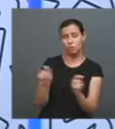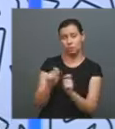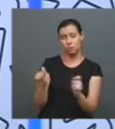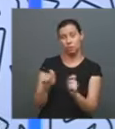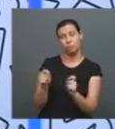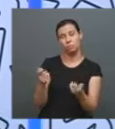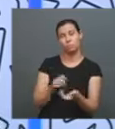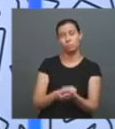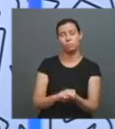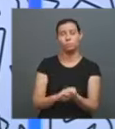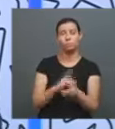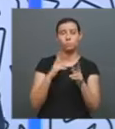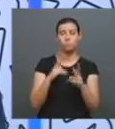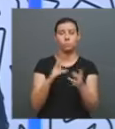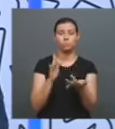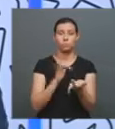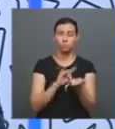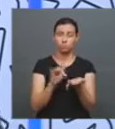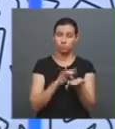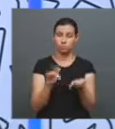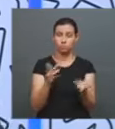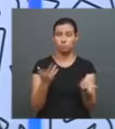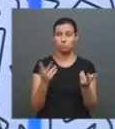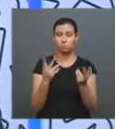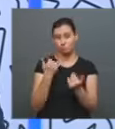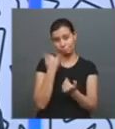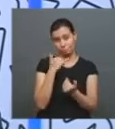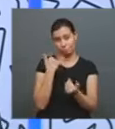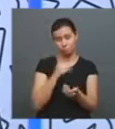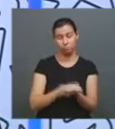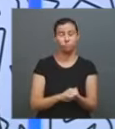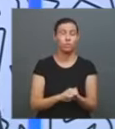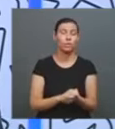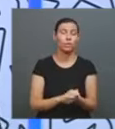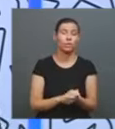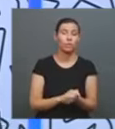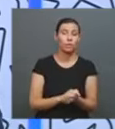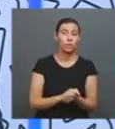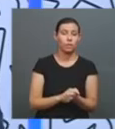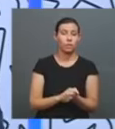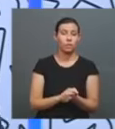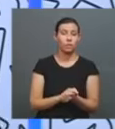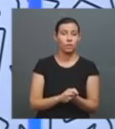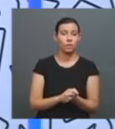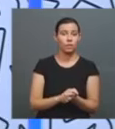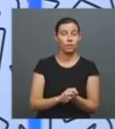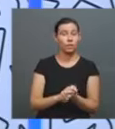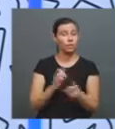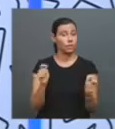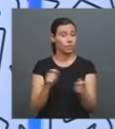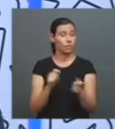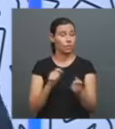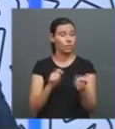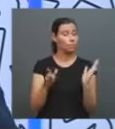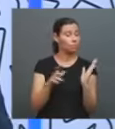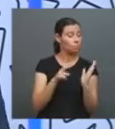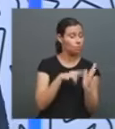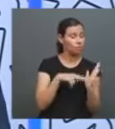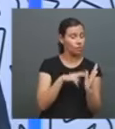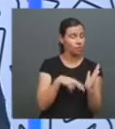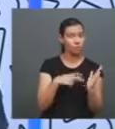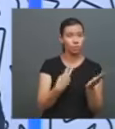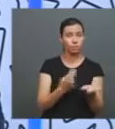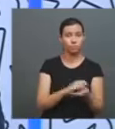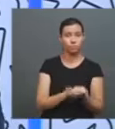normal, igual do celular de vocês, mas também ele é para ler essa leitura de livros que é o arquivo .mob, normalmente, que a gente considera o grande